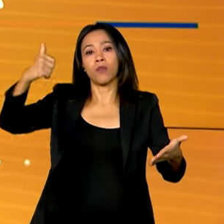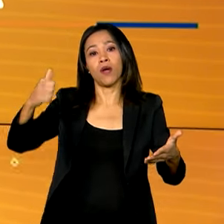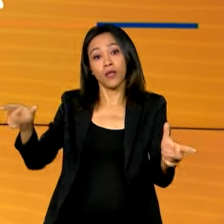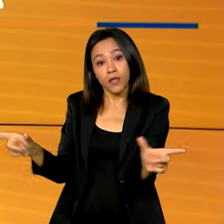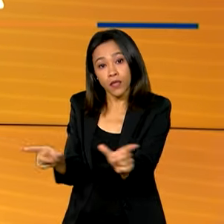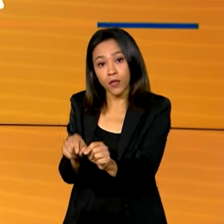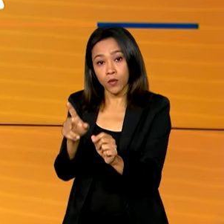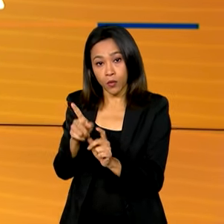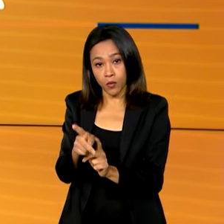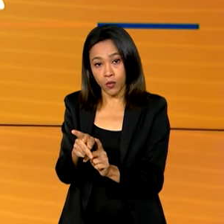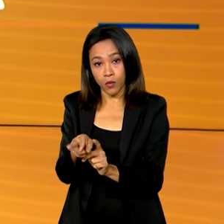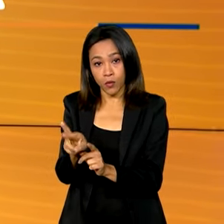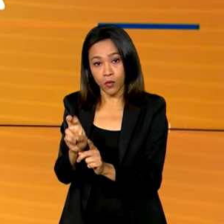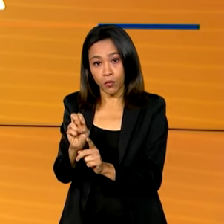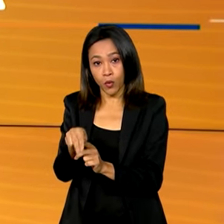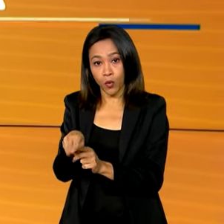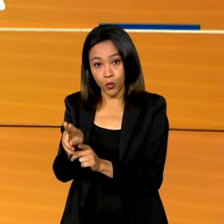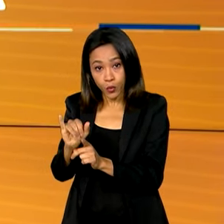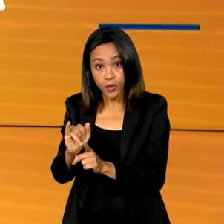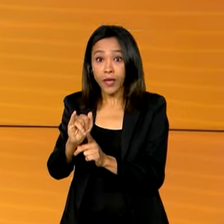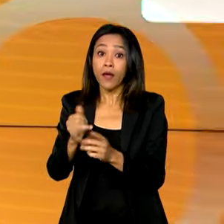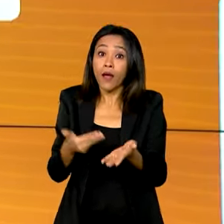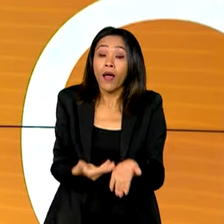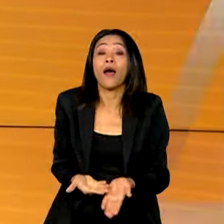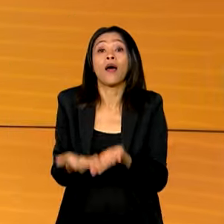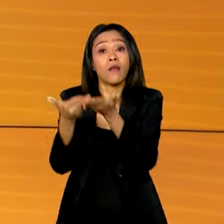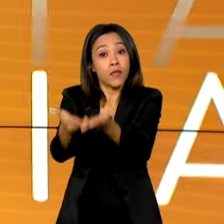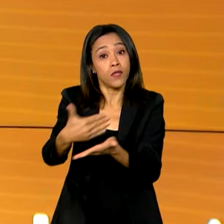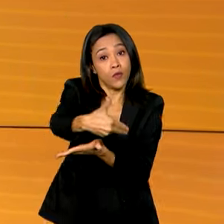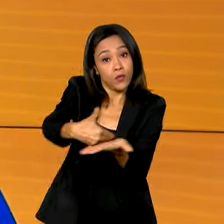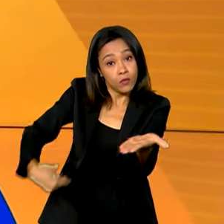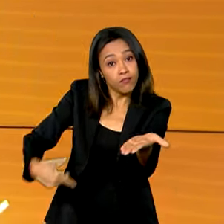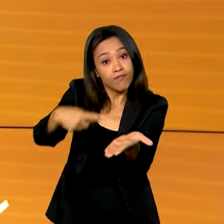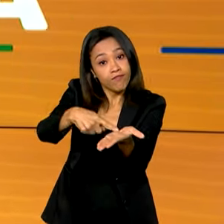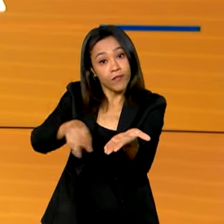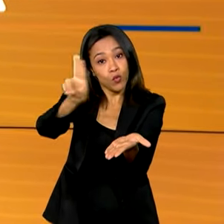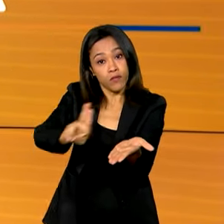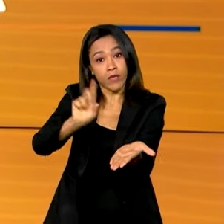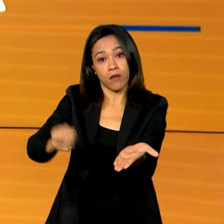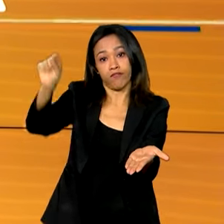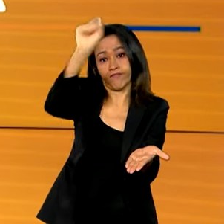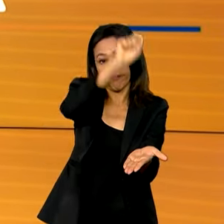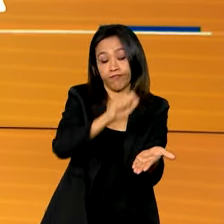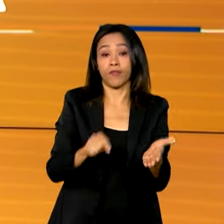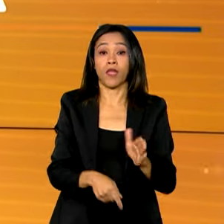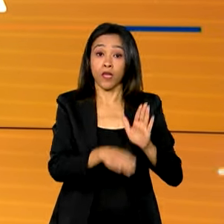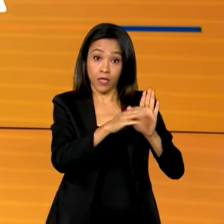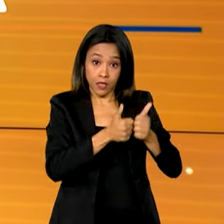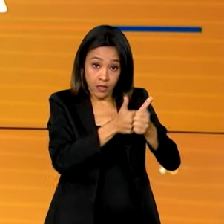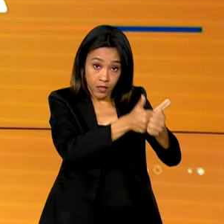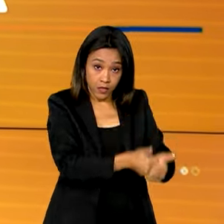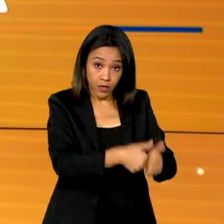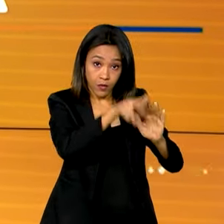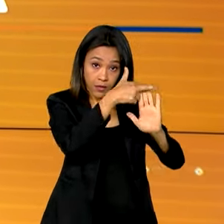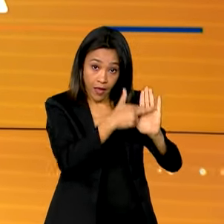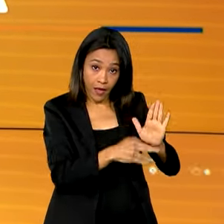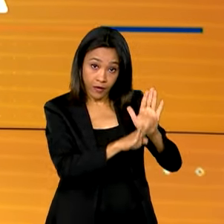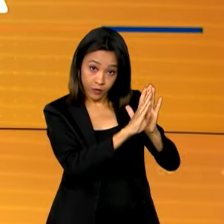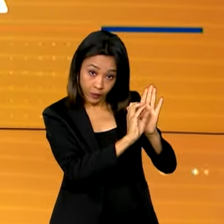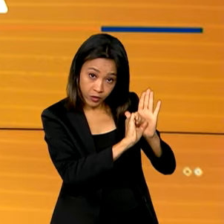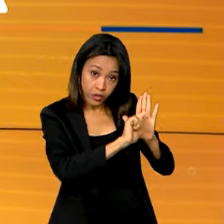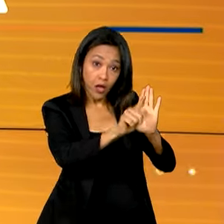apresentem a documentação às instituições de educação superior. De acordo com o edital, o candidato pode